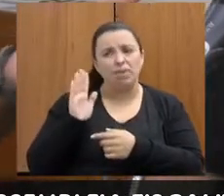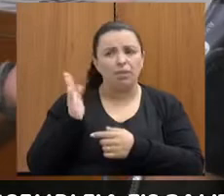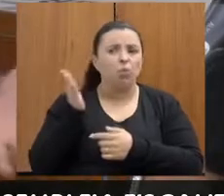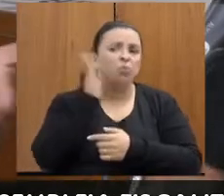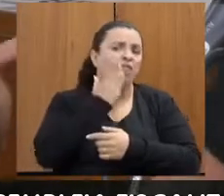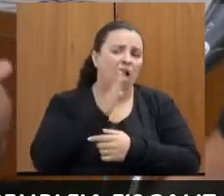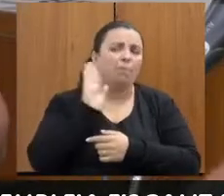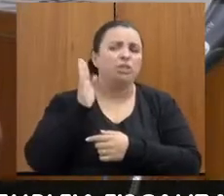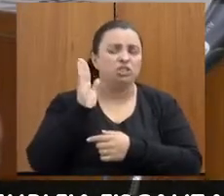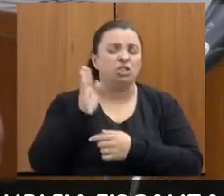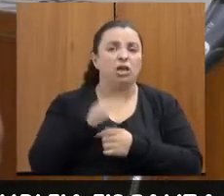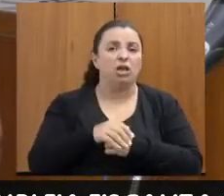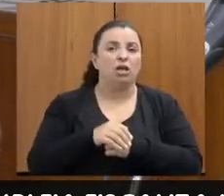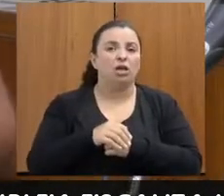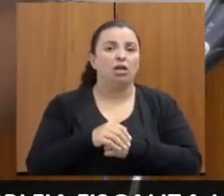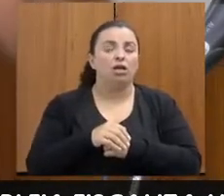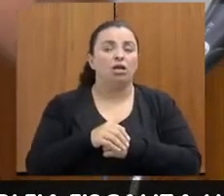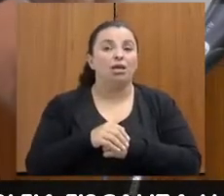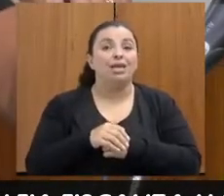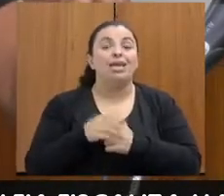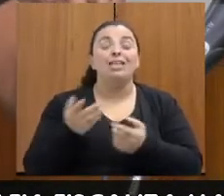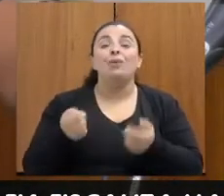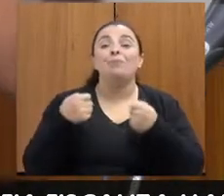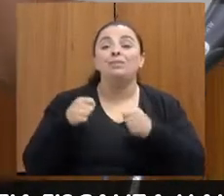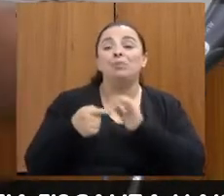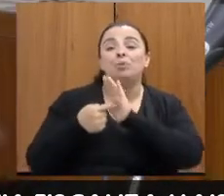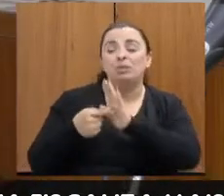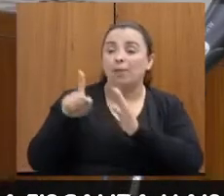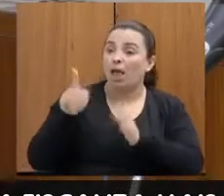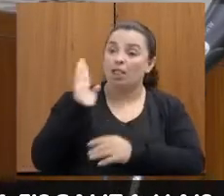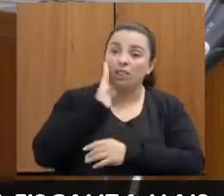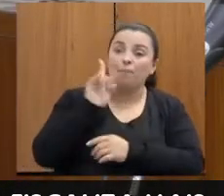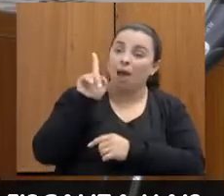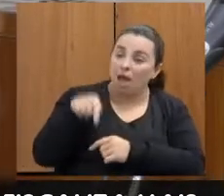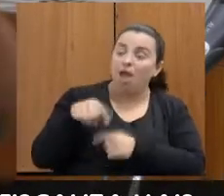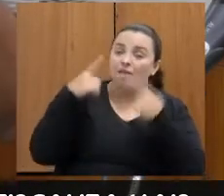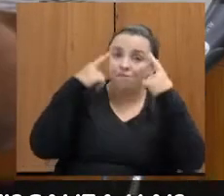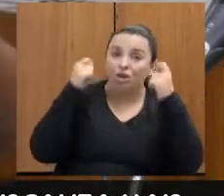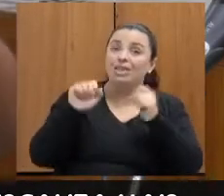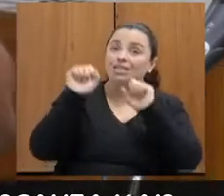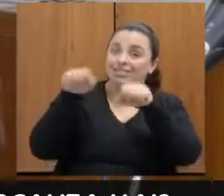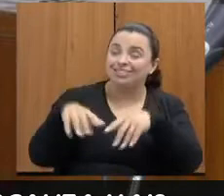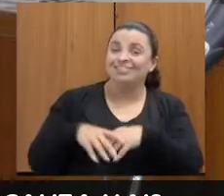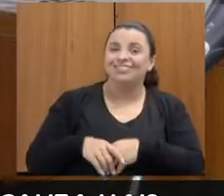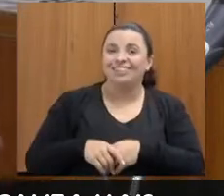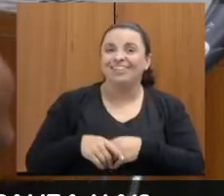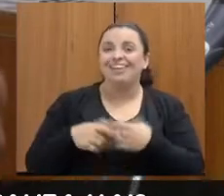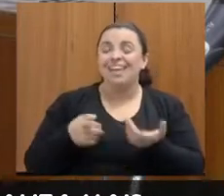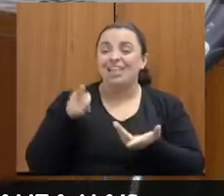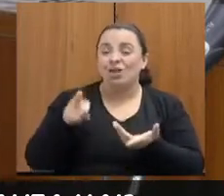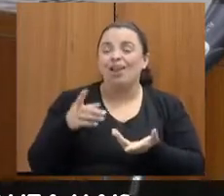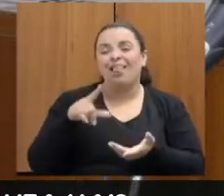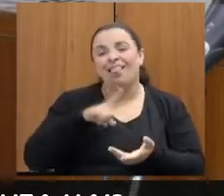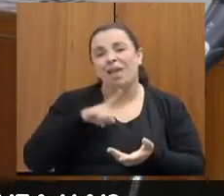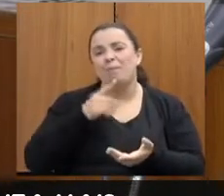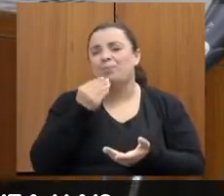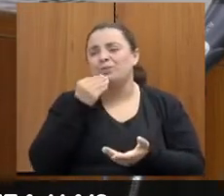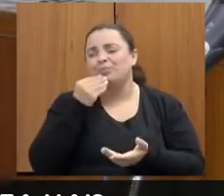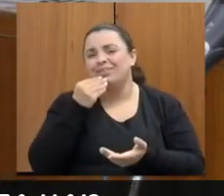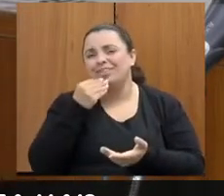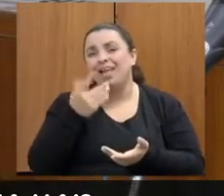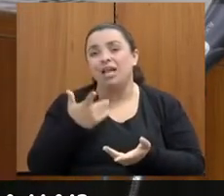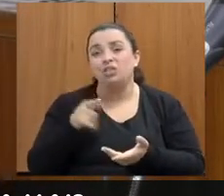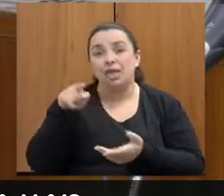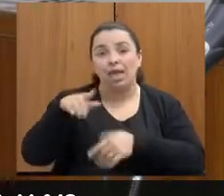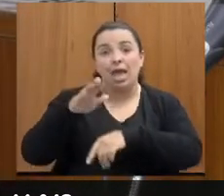atendimento para essa mulher que o ela sofre é uma violência que está errada e que ela tem possibilidades construídas com ela, porque não é uma decisão